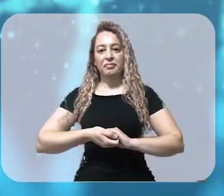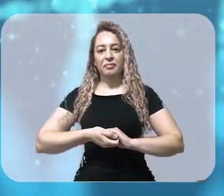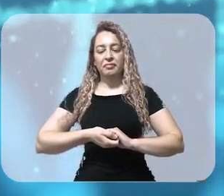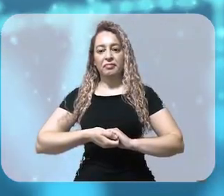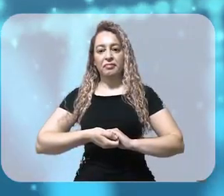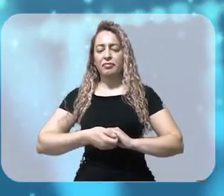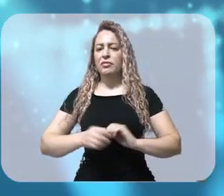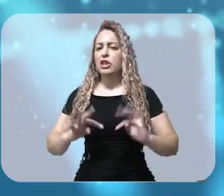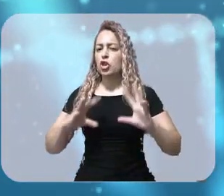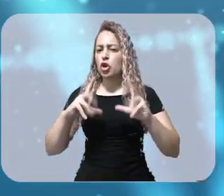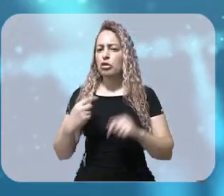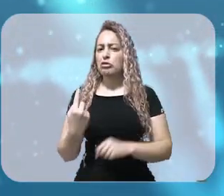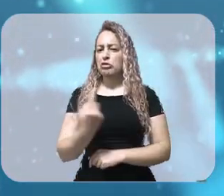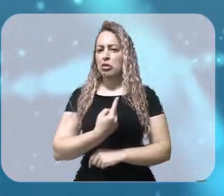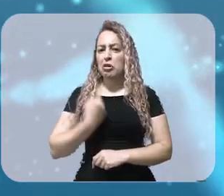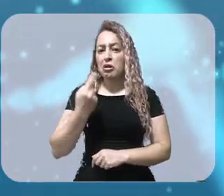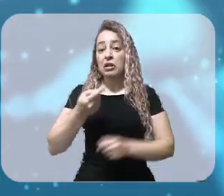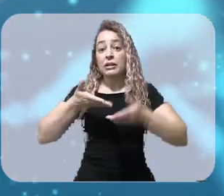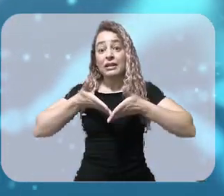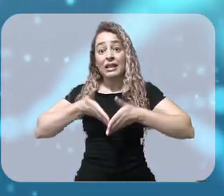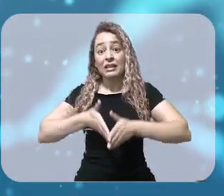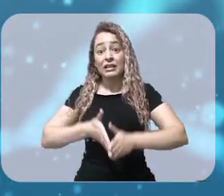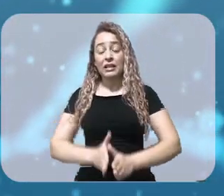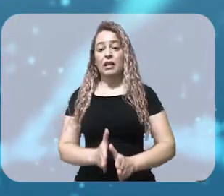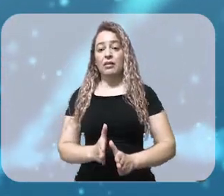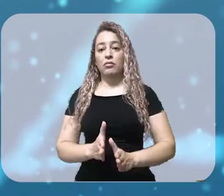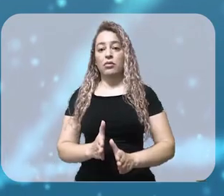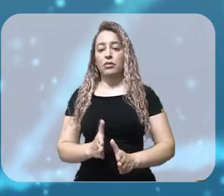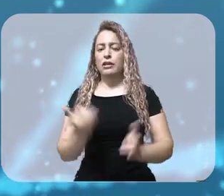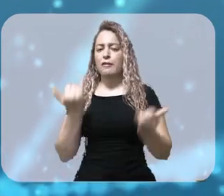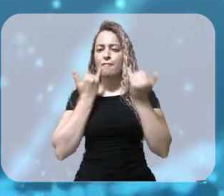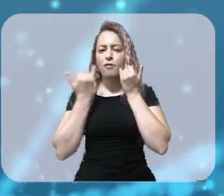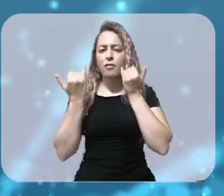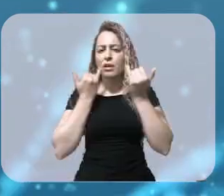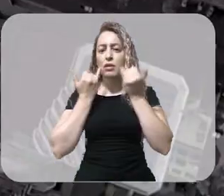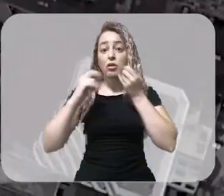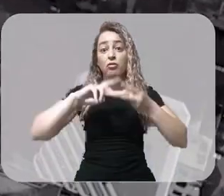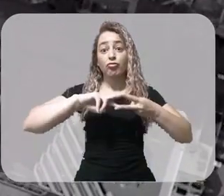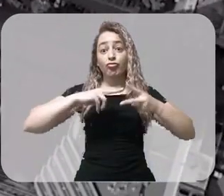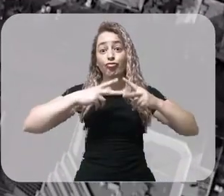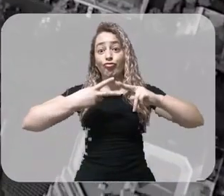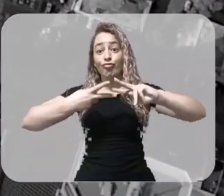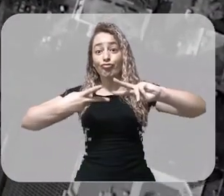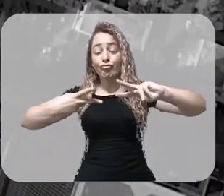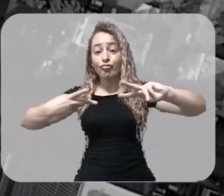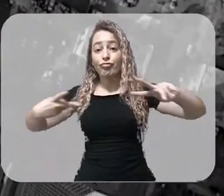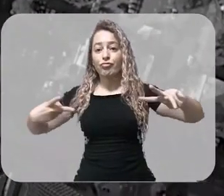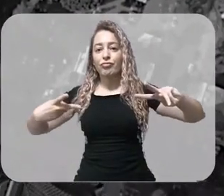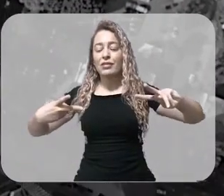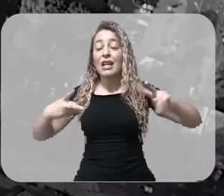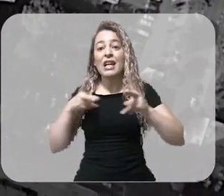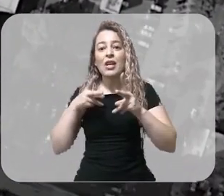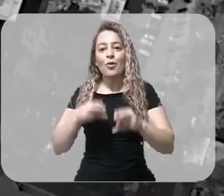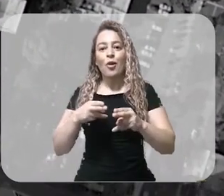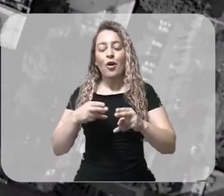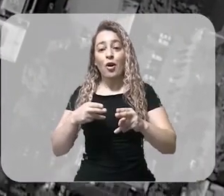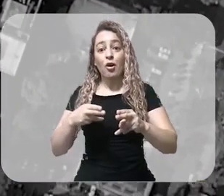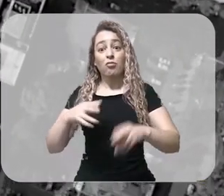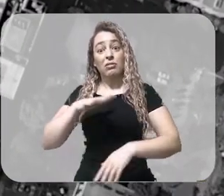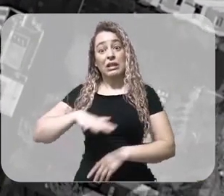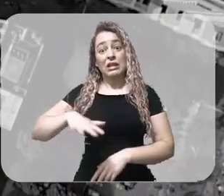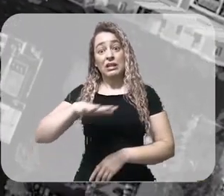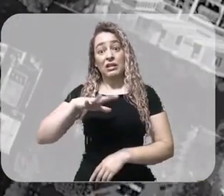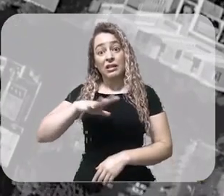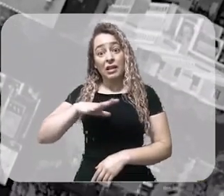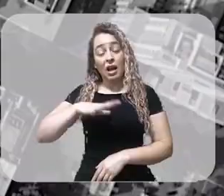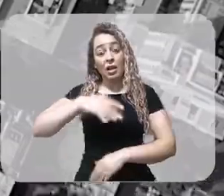Todos nós nascemos carregados de informações genéticas como se fossem a avenida principal de uma cidade em construção.